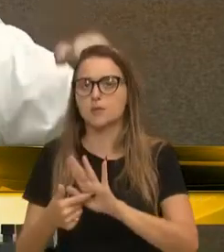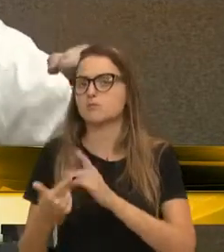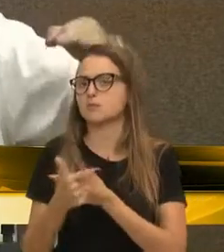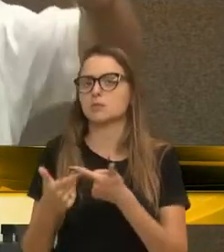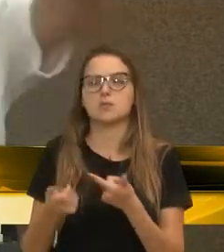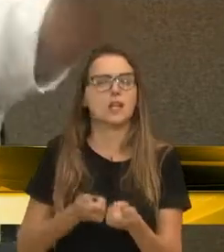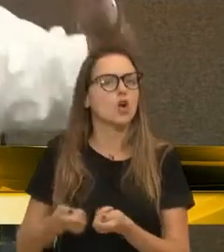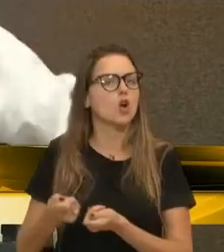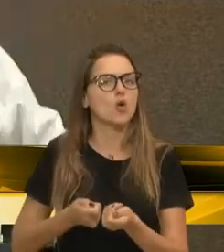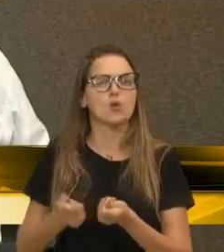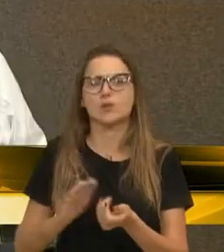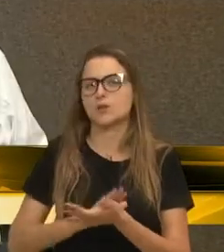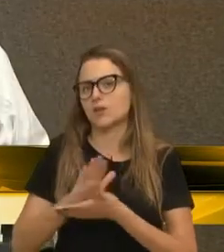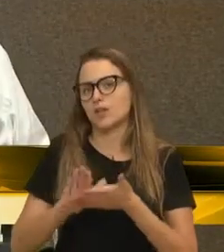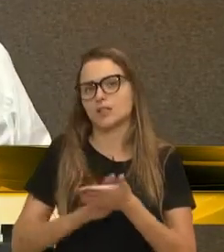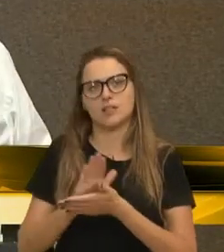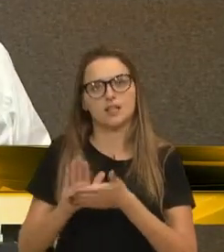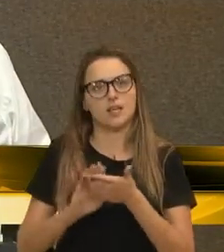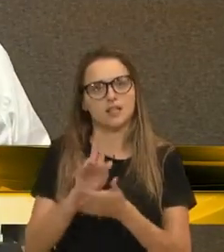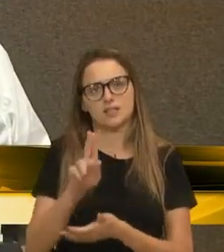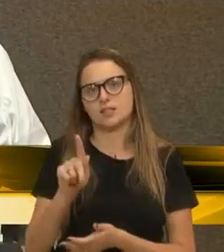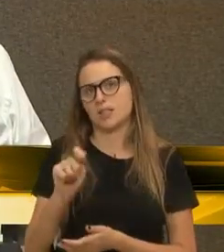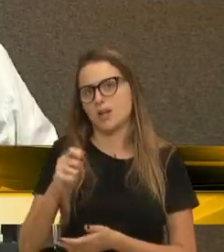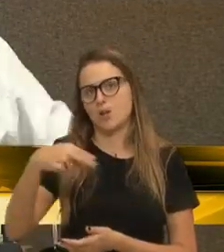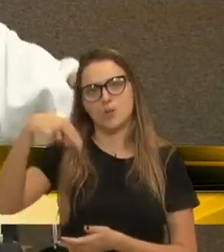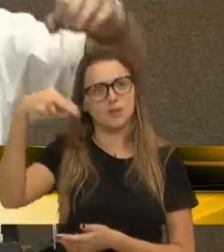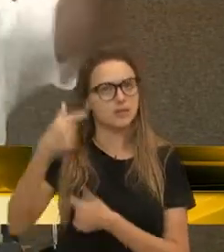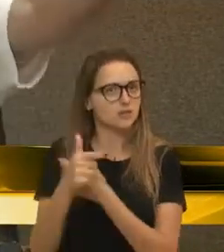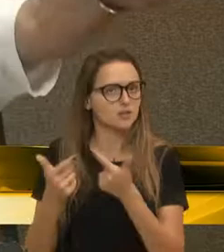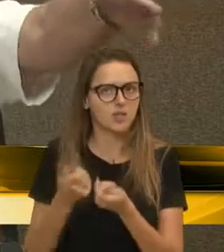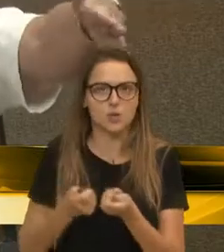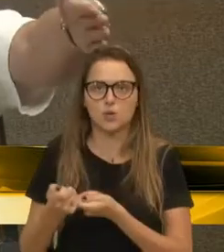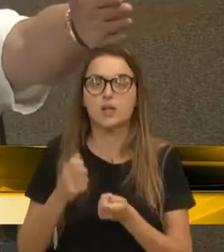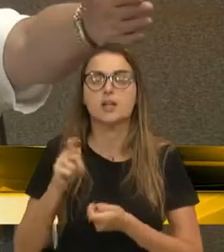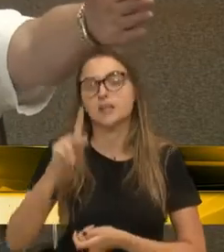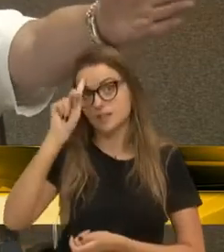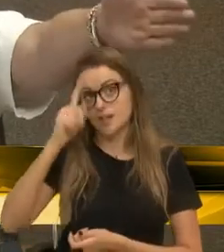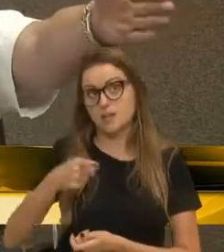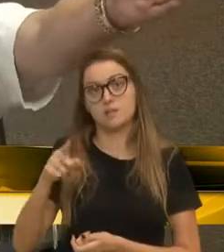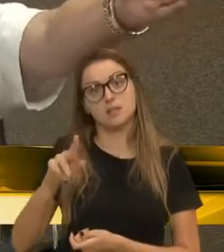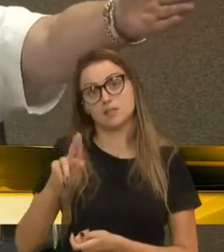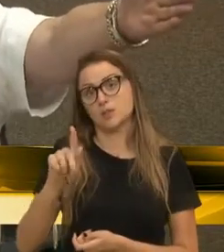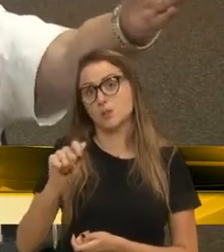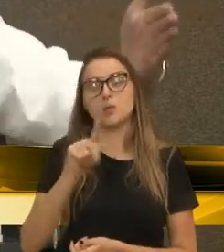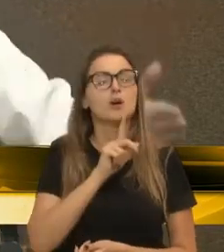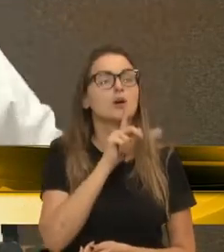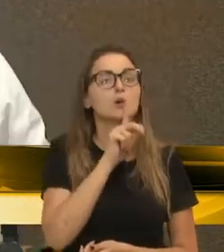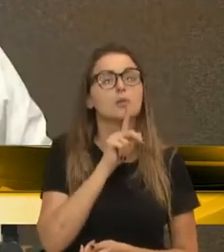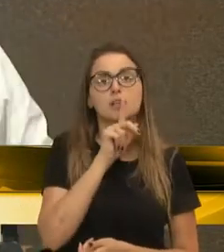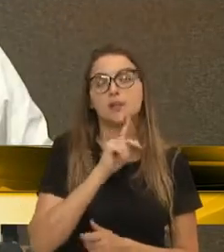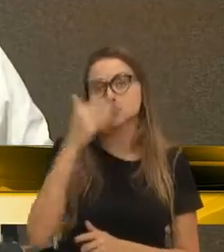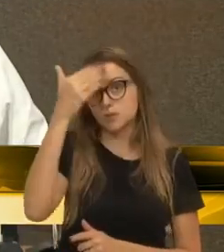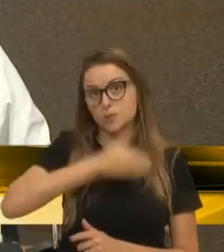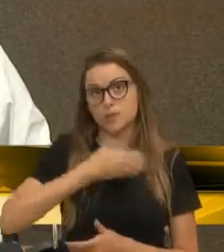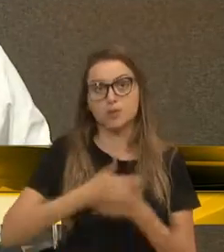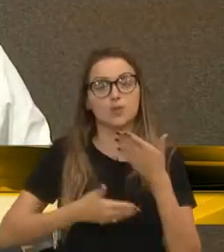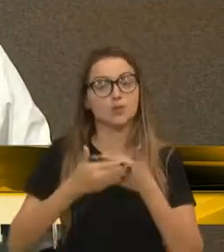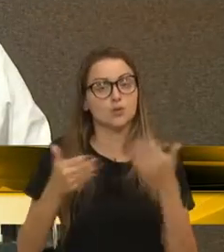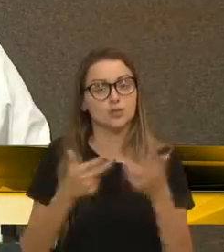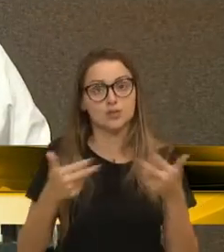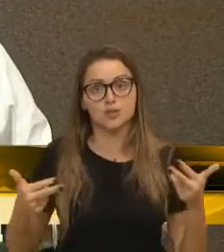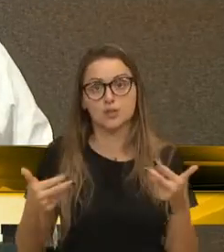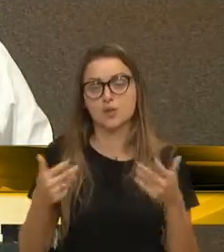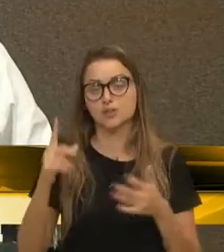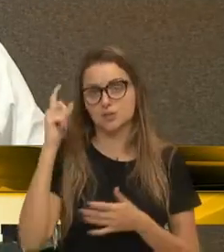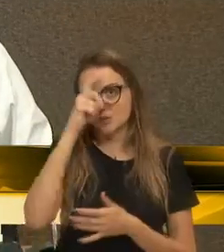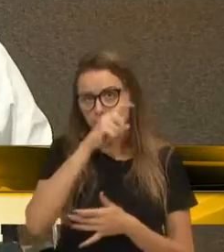nenhum sobre a gestão da UPA Zona Norte. Quem comanda lá, o vereador Menegucci, trouxe aqui todas as dificuldades do